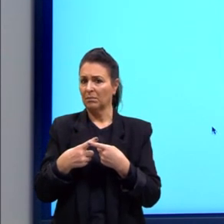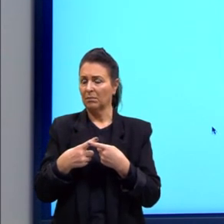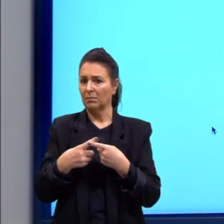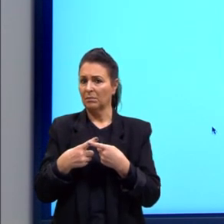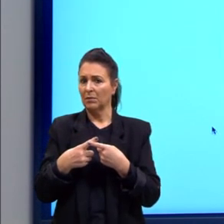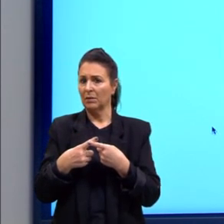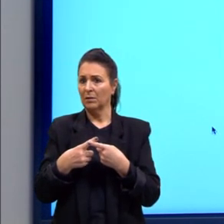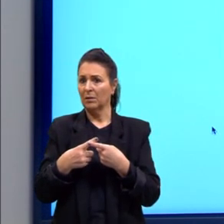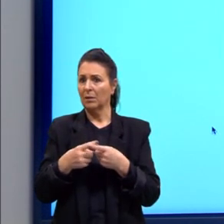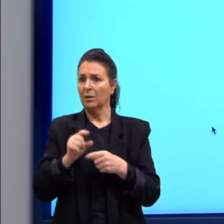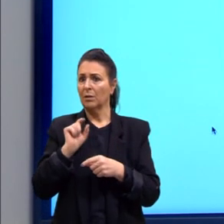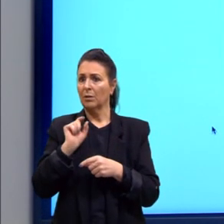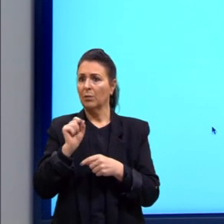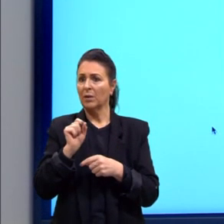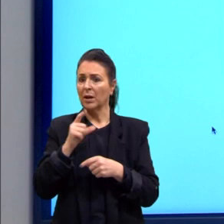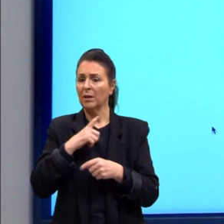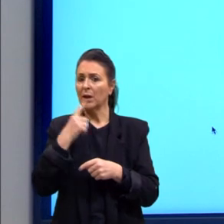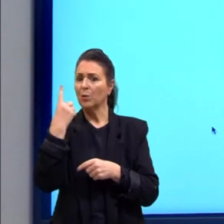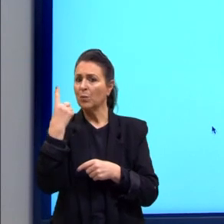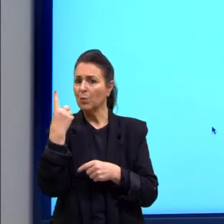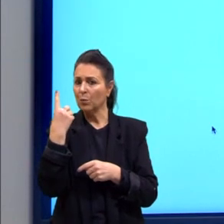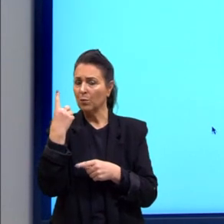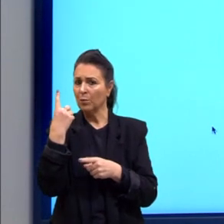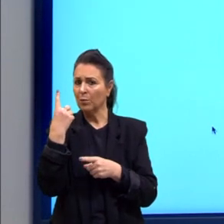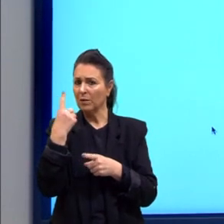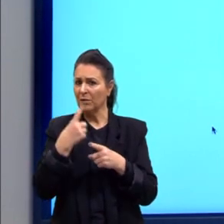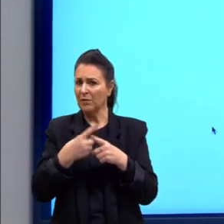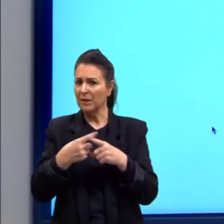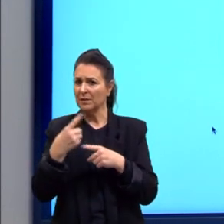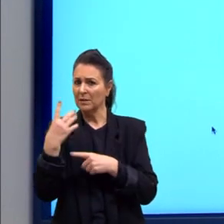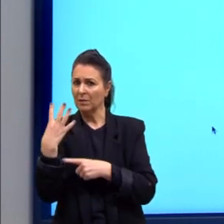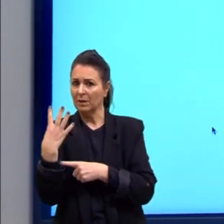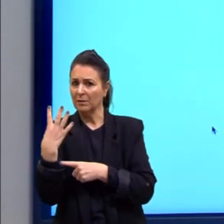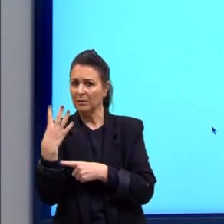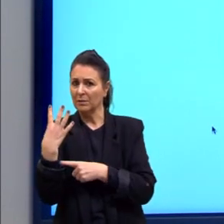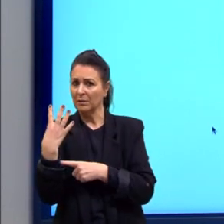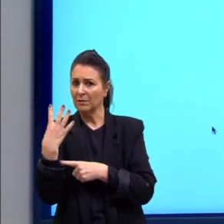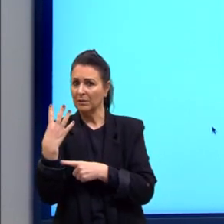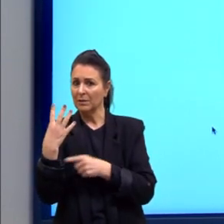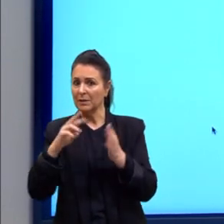Palavra-chave, existe uma chance em quatro quer dizer que é